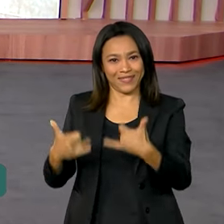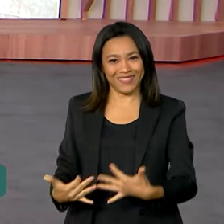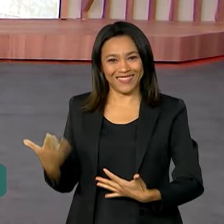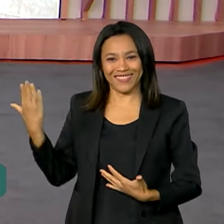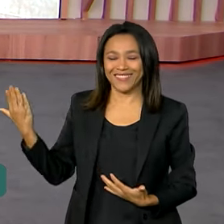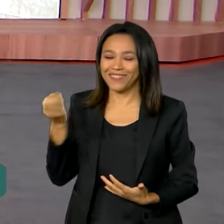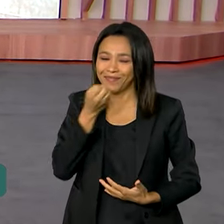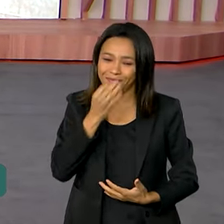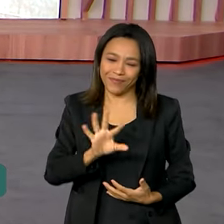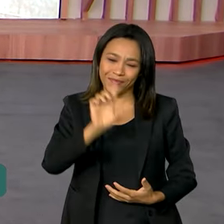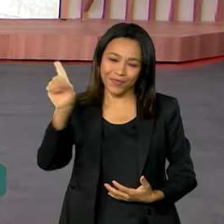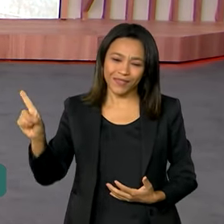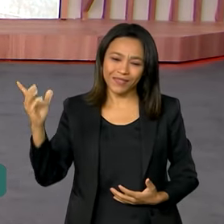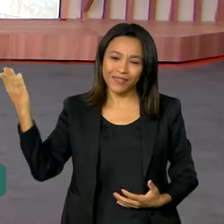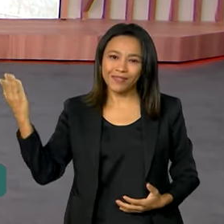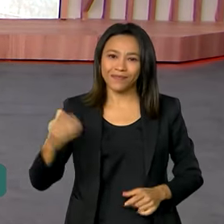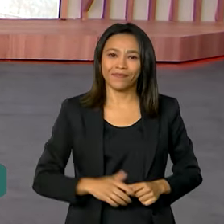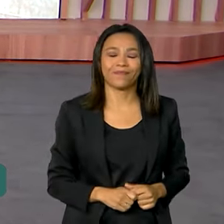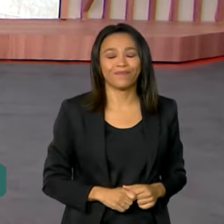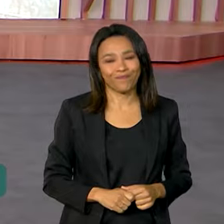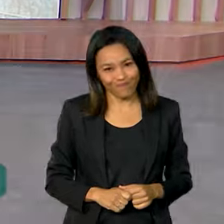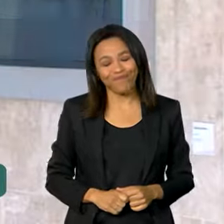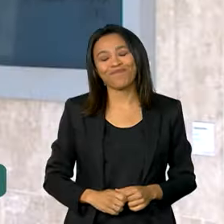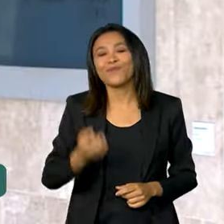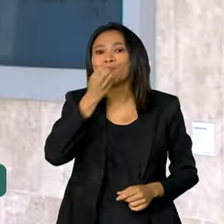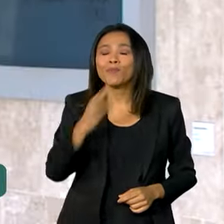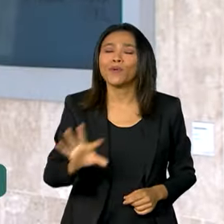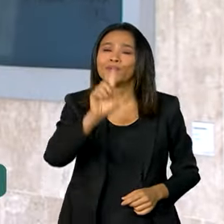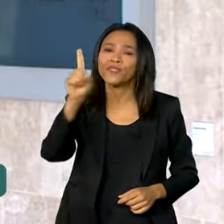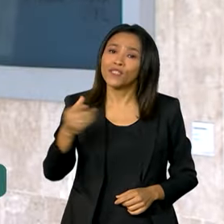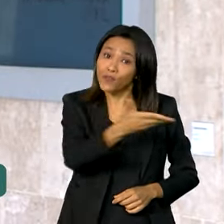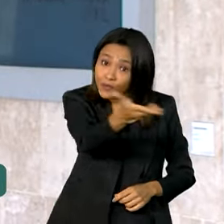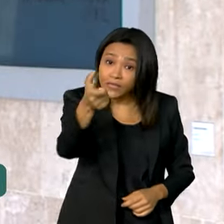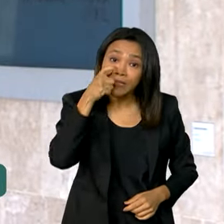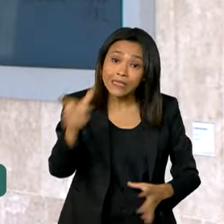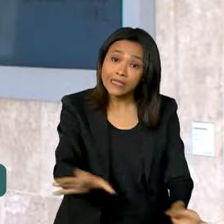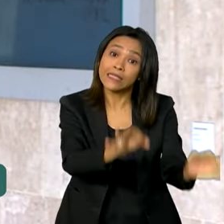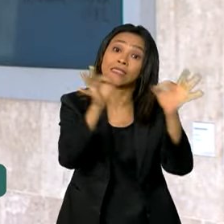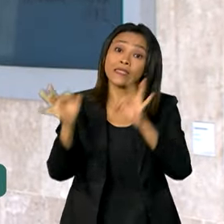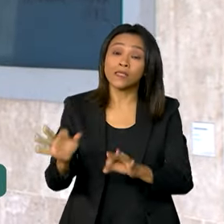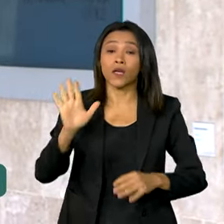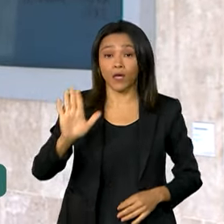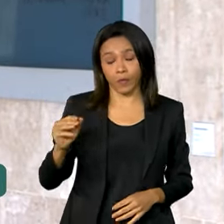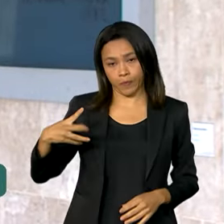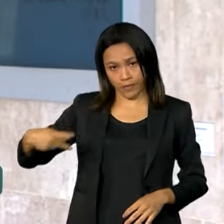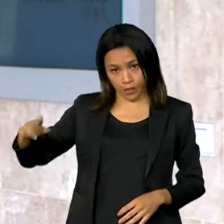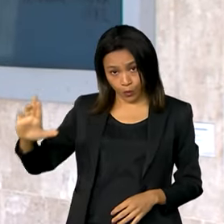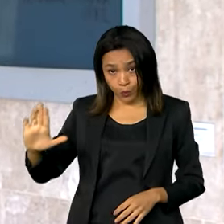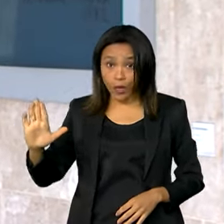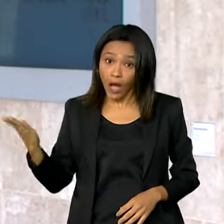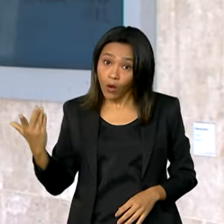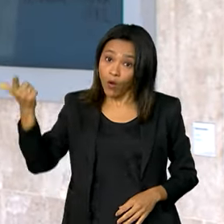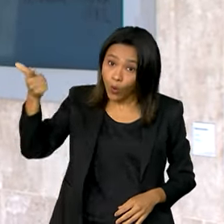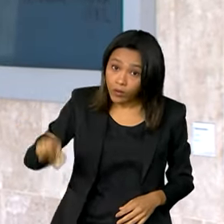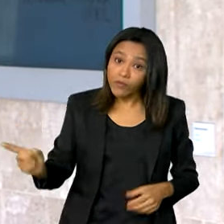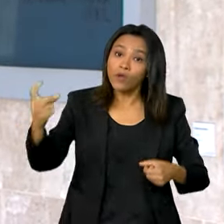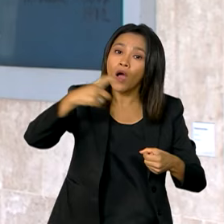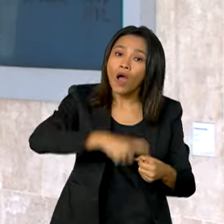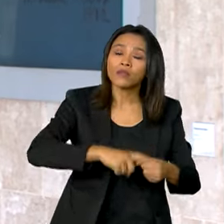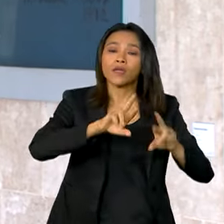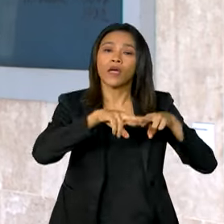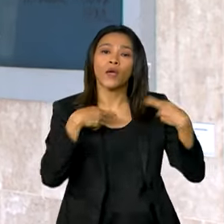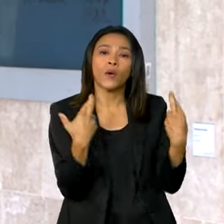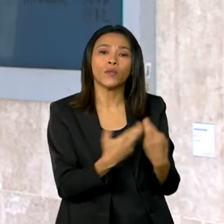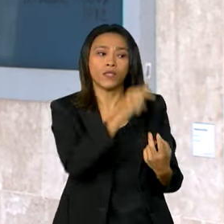Bom dia, Jéssica. Bom dia, Vanessa. Bom dia para você que nos acompanha. O presidente Lula volta a se reunir hoje com o